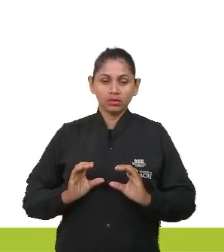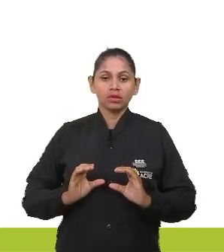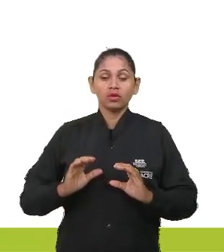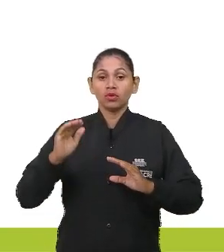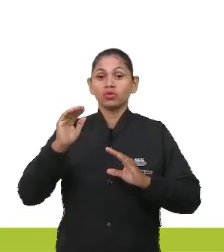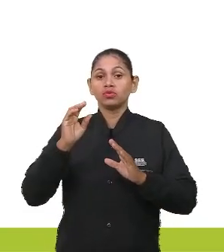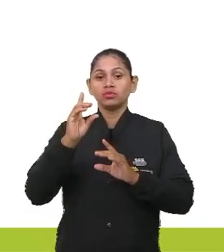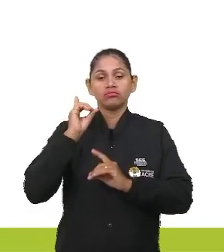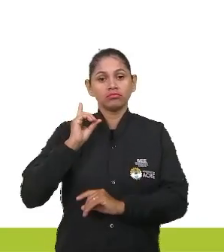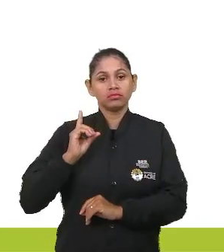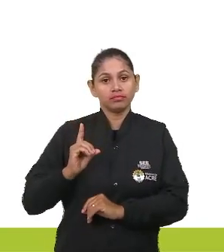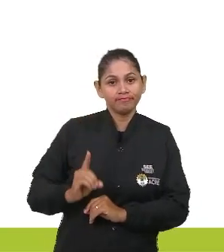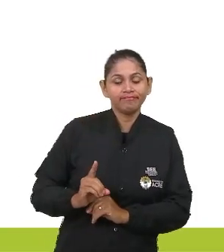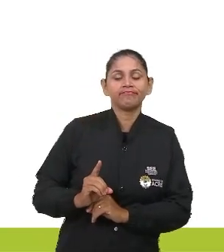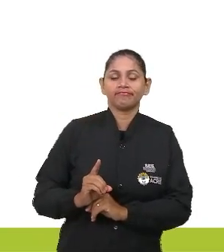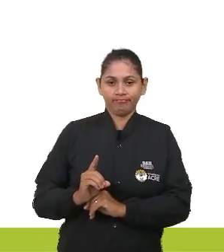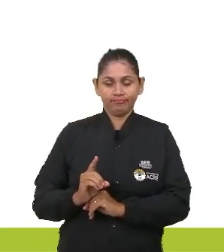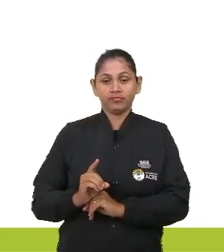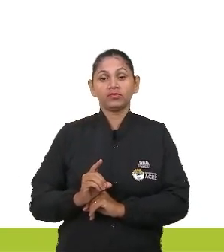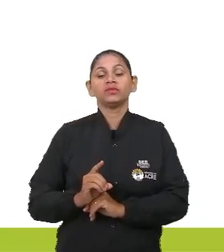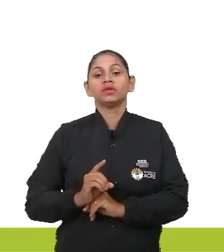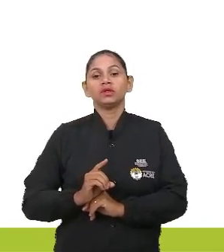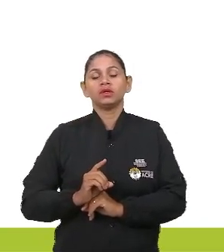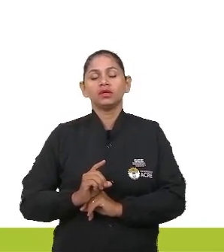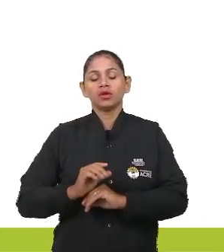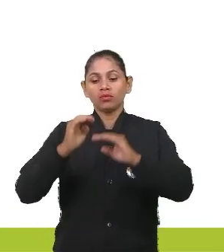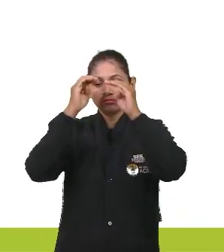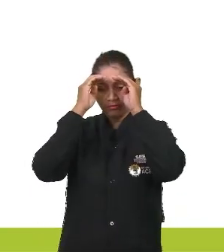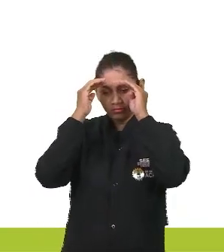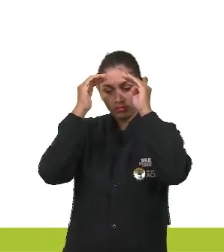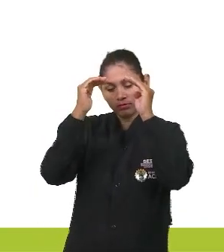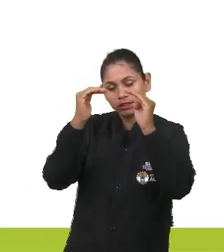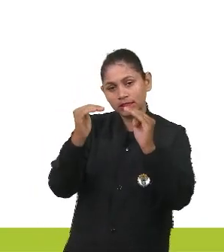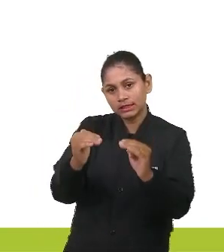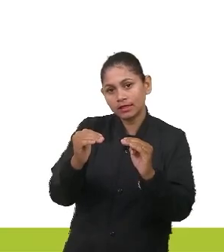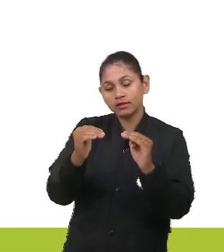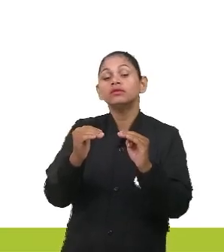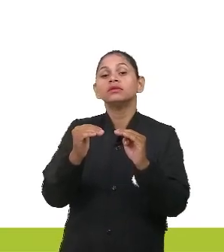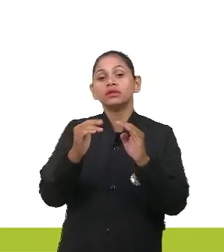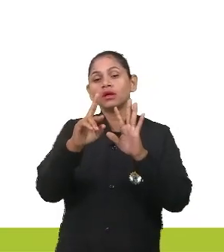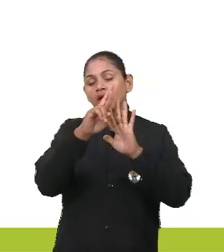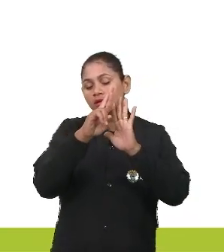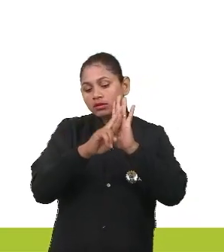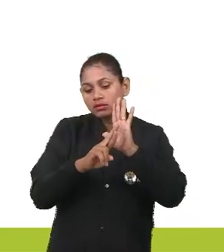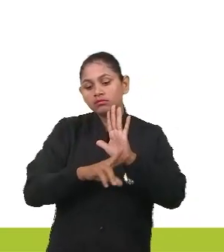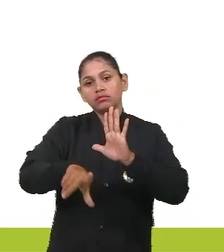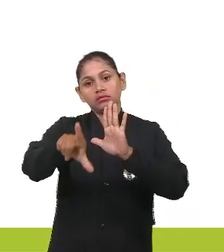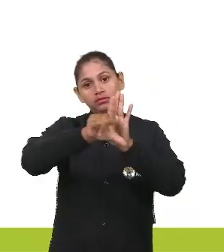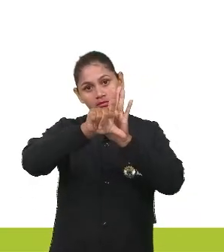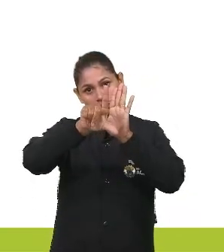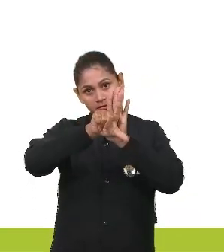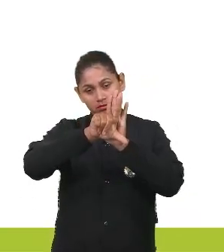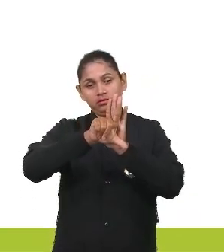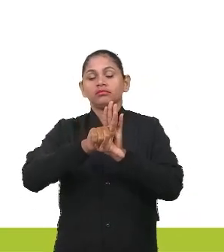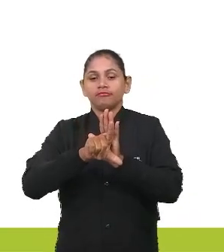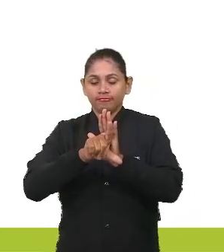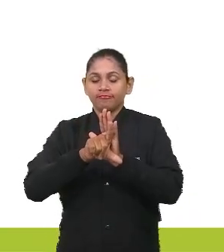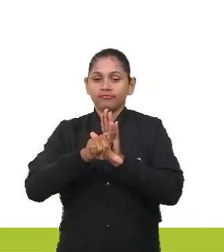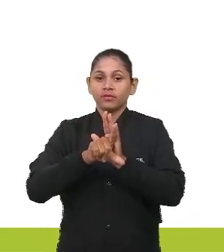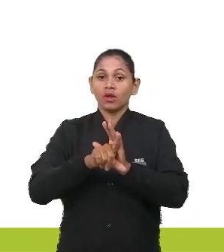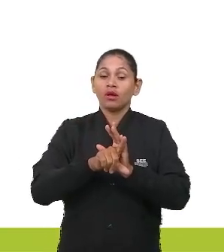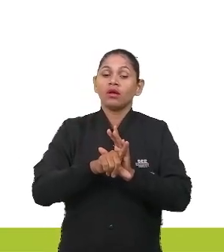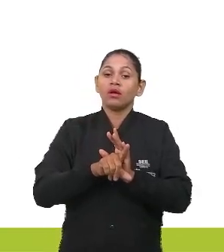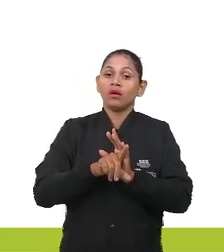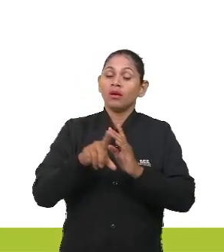direitos e cumprem os deveres estabelecidos em lei. É por esse motivo que se fala em